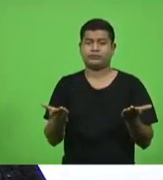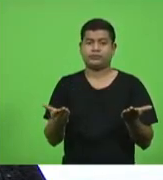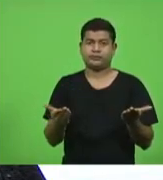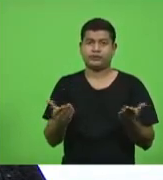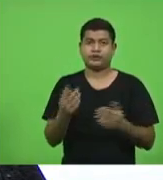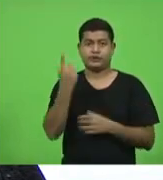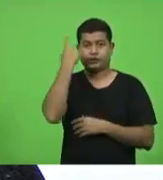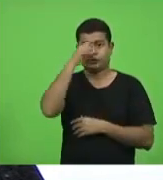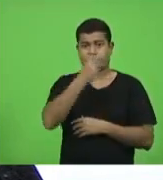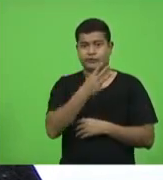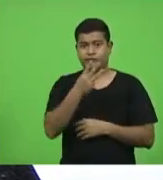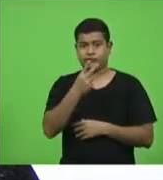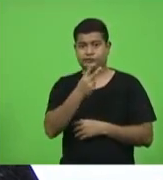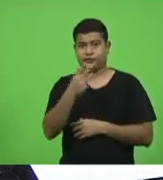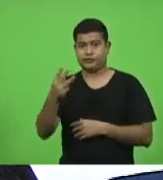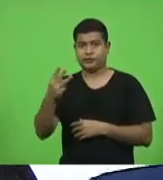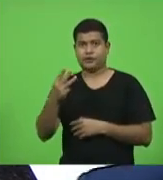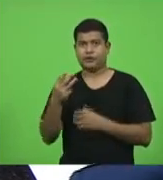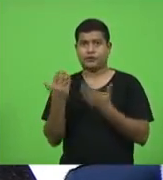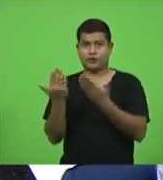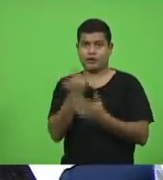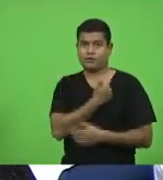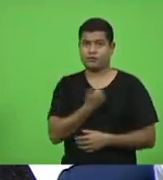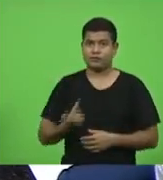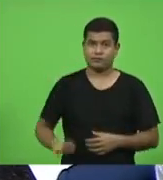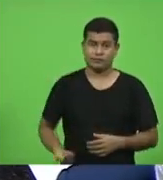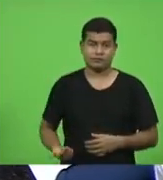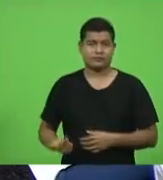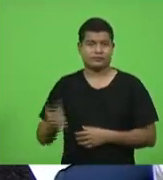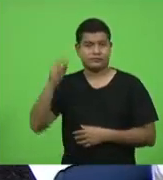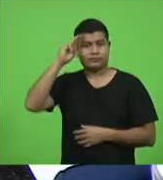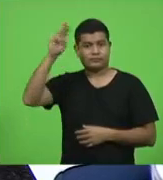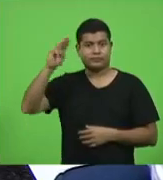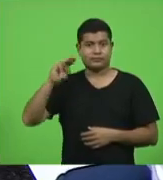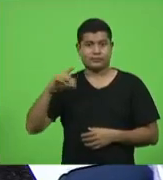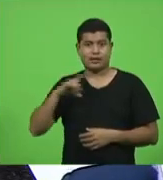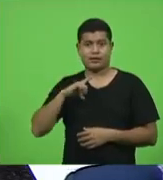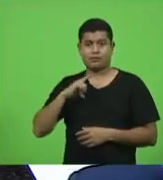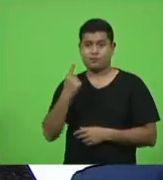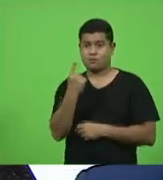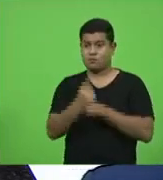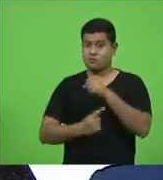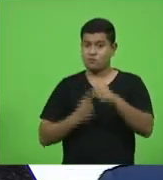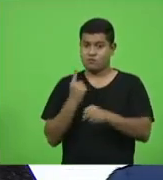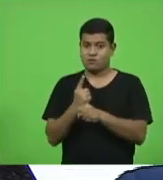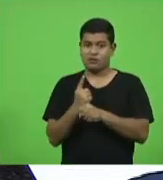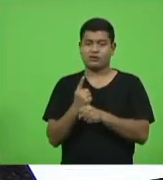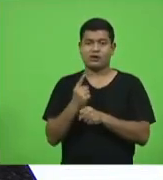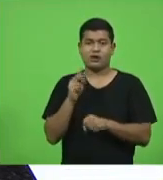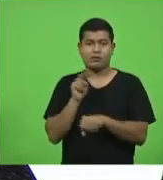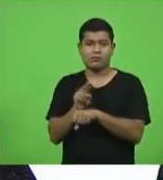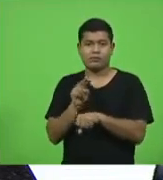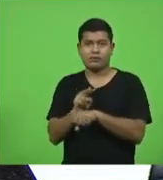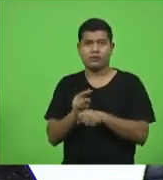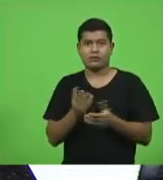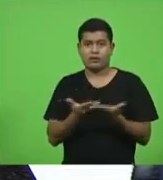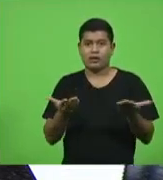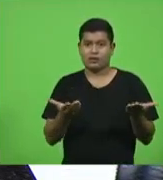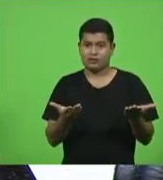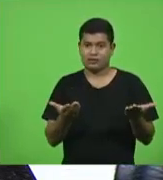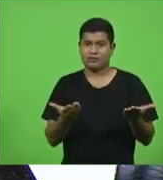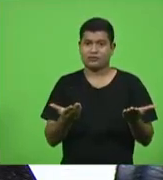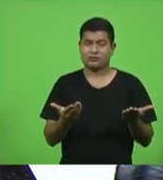e o governador carlos moisés teve um ano para proteger os catarinenses da crise do covid um ano